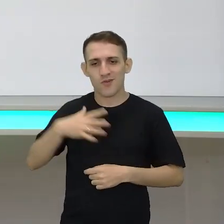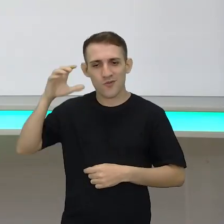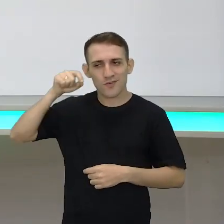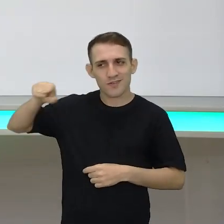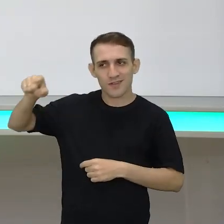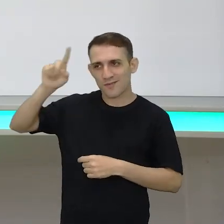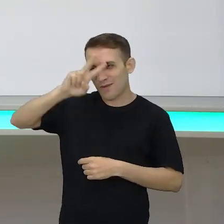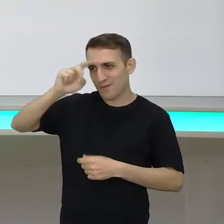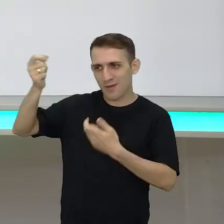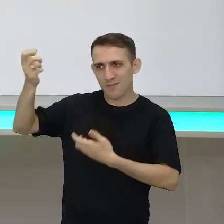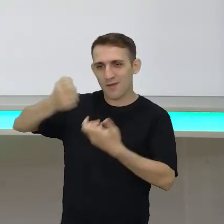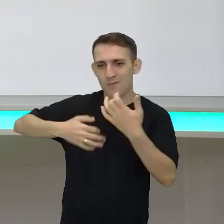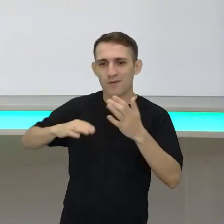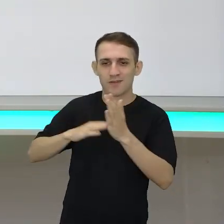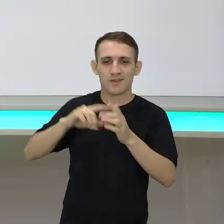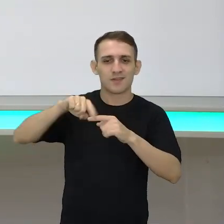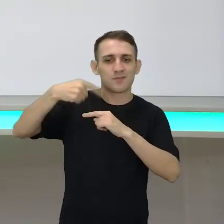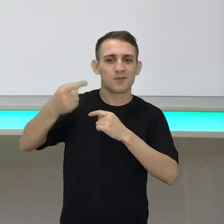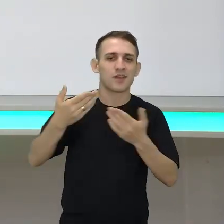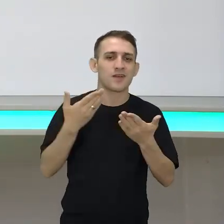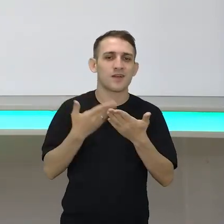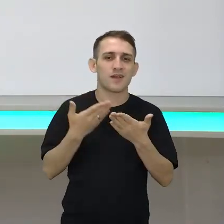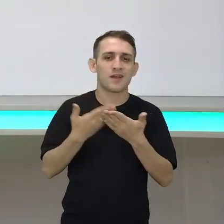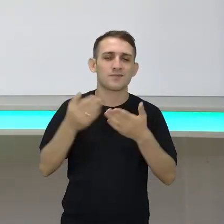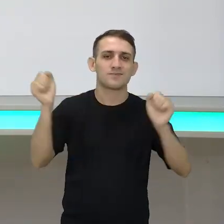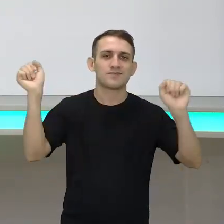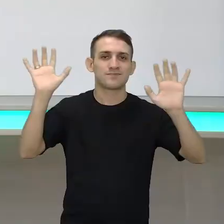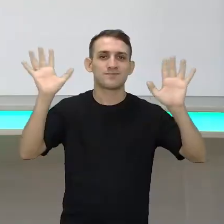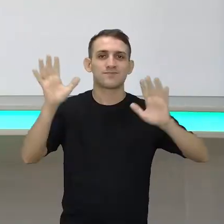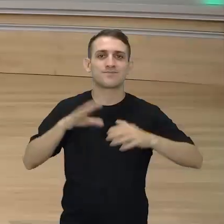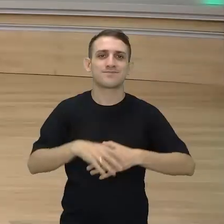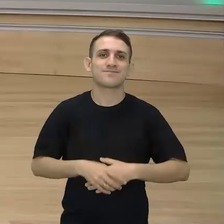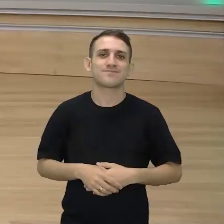história também. Até as próximas aulas, galerinha. Tchau, tchau.